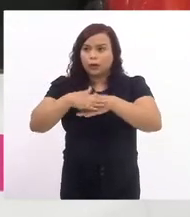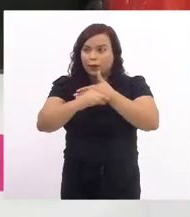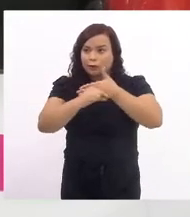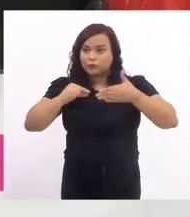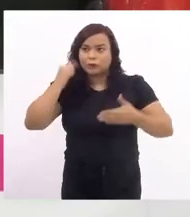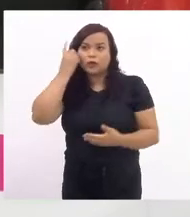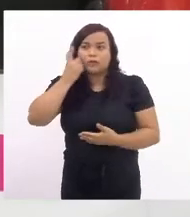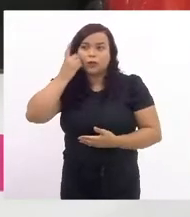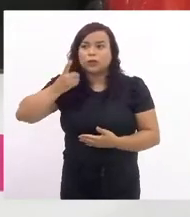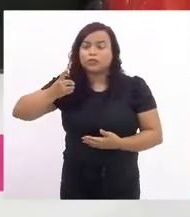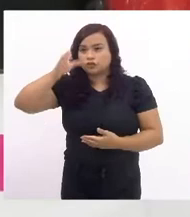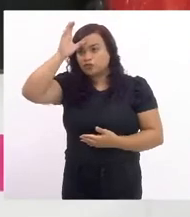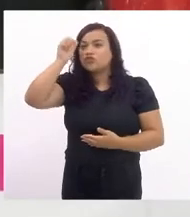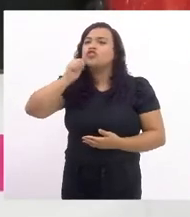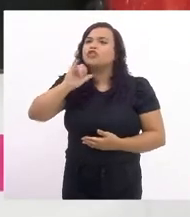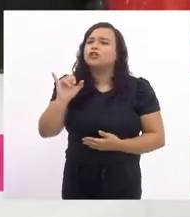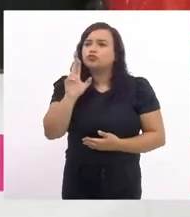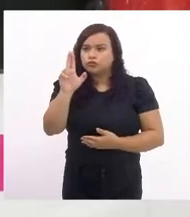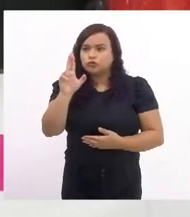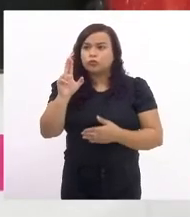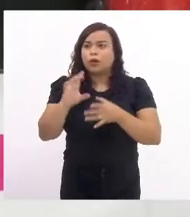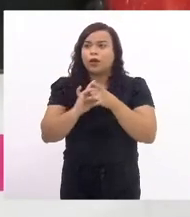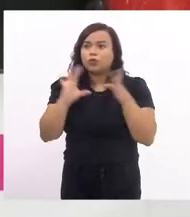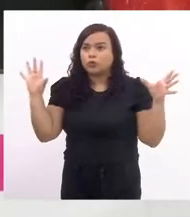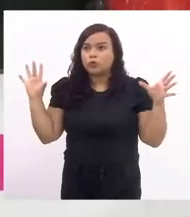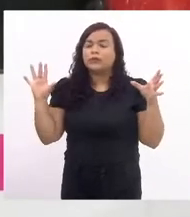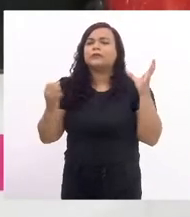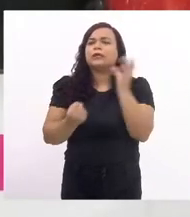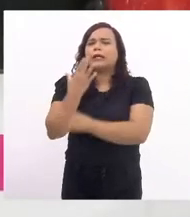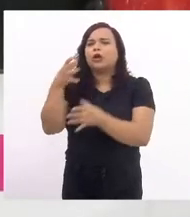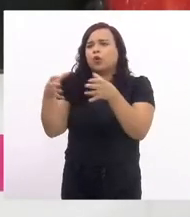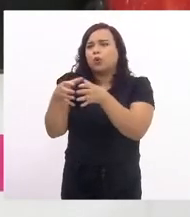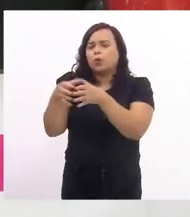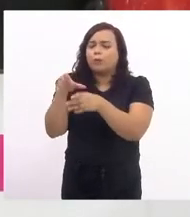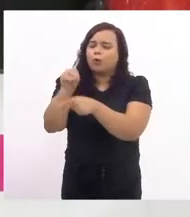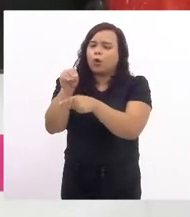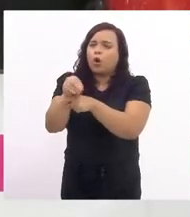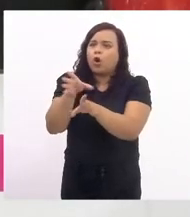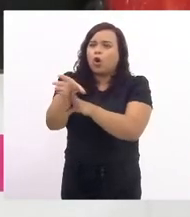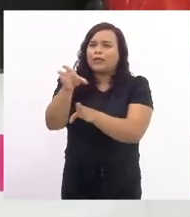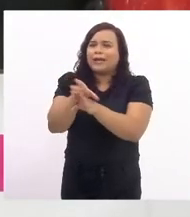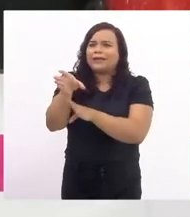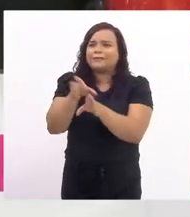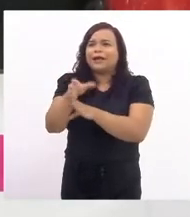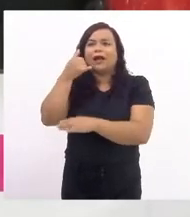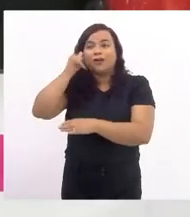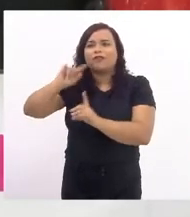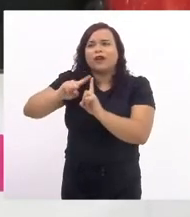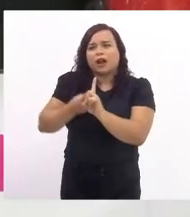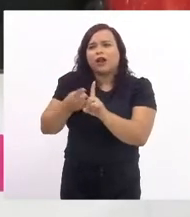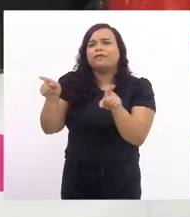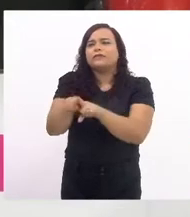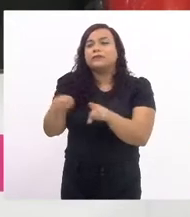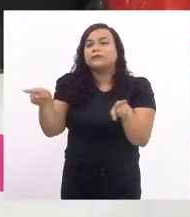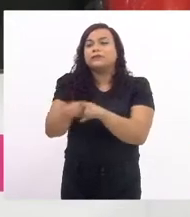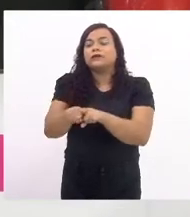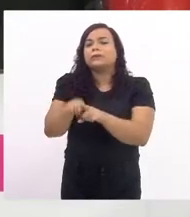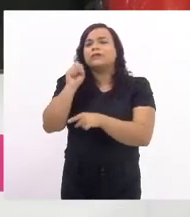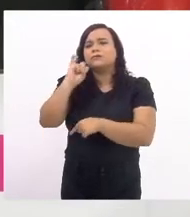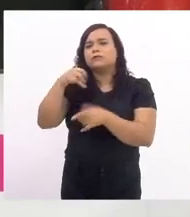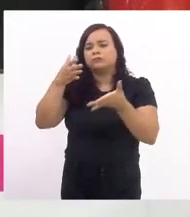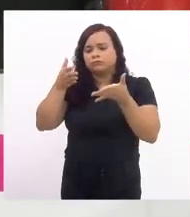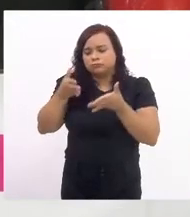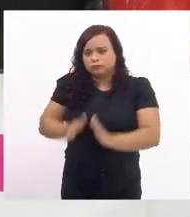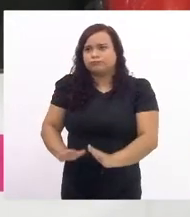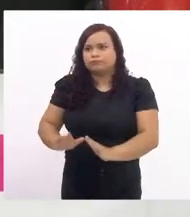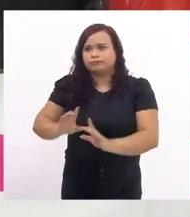que autoriza a criação de grupos de orientação para a prevenção da gravidez e da paternidade precoce destinada aos